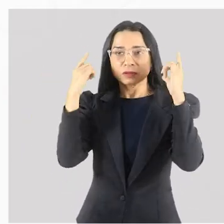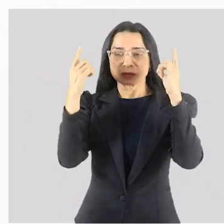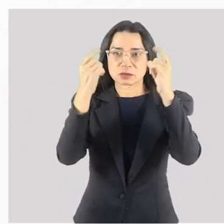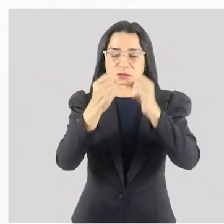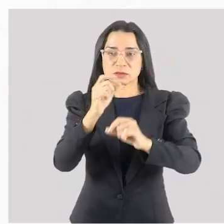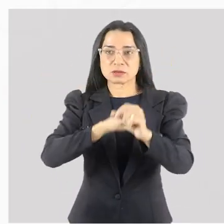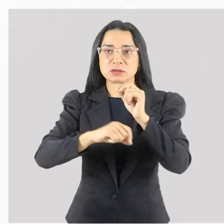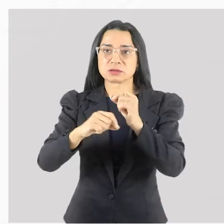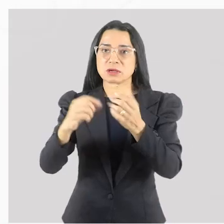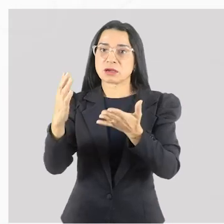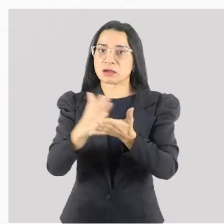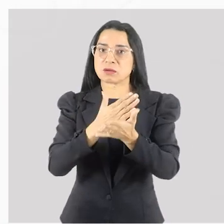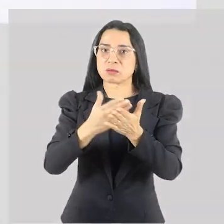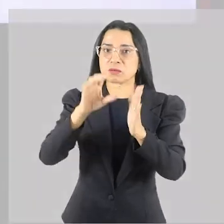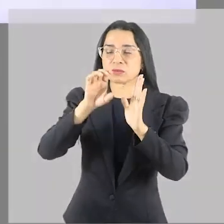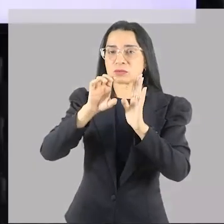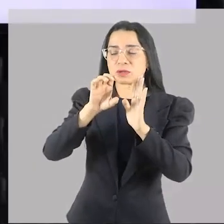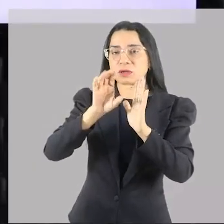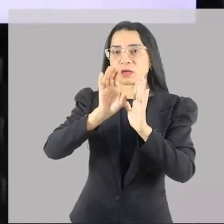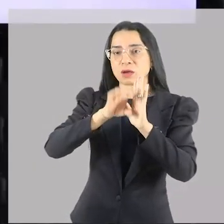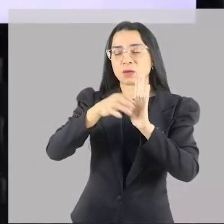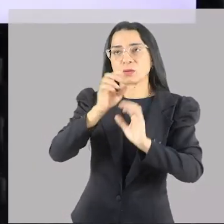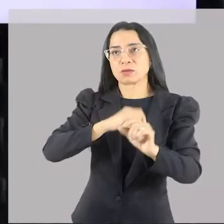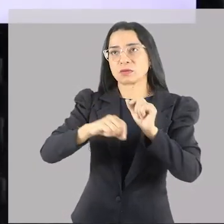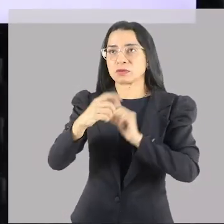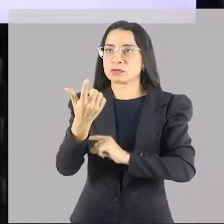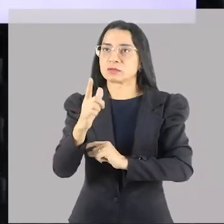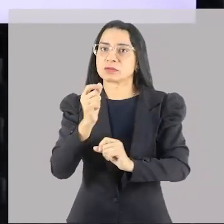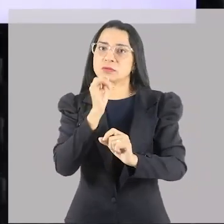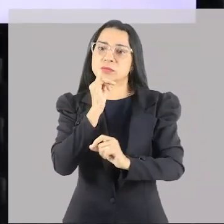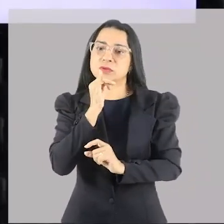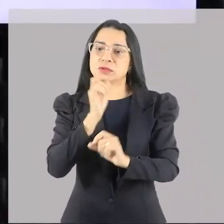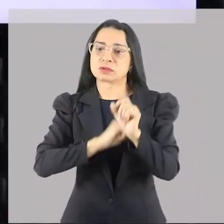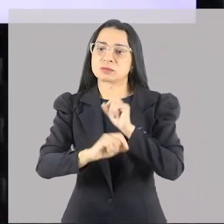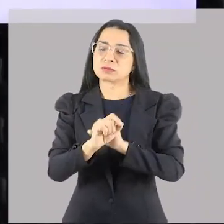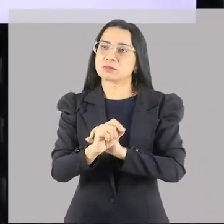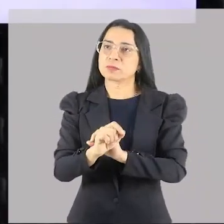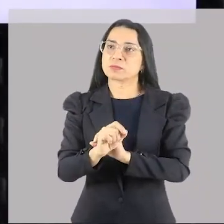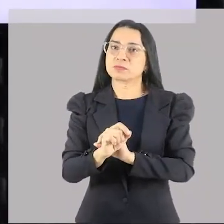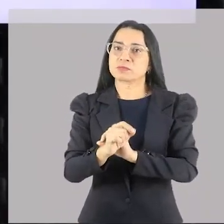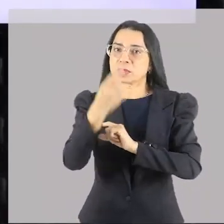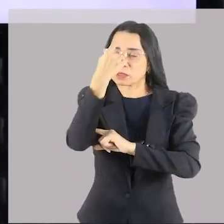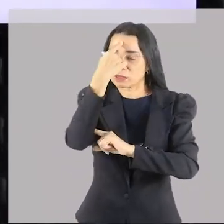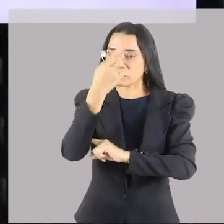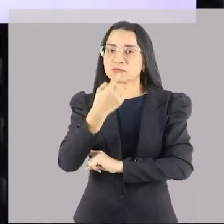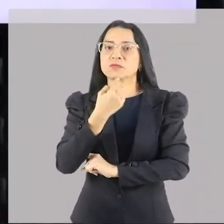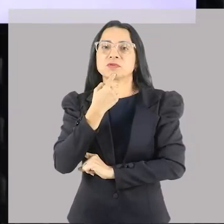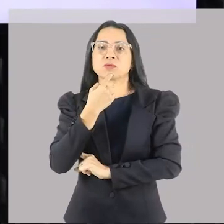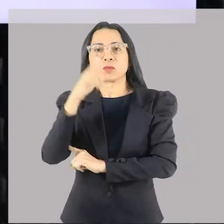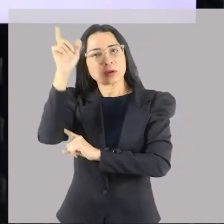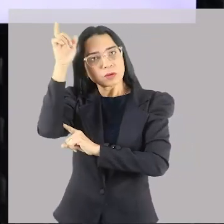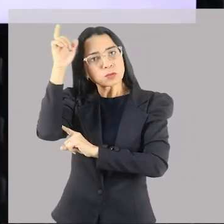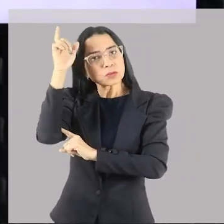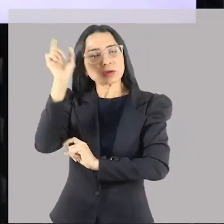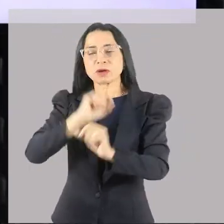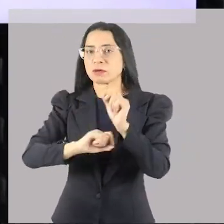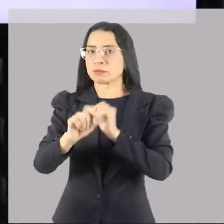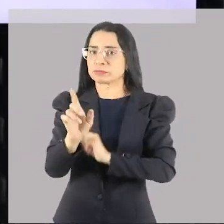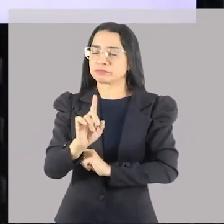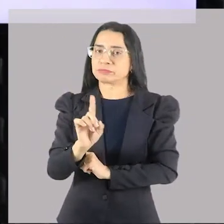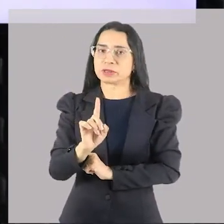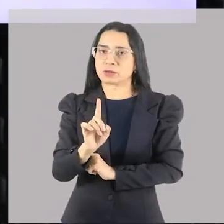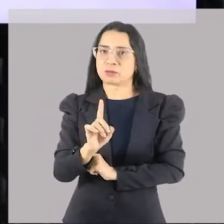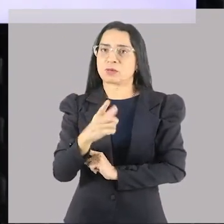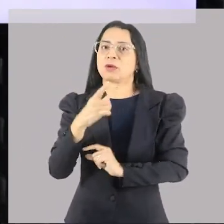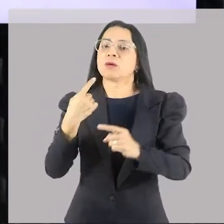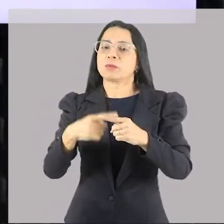conceitos. A gente não existe, eu sempre digo para meus alunos, não existe a figura do diabo, do demônio encarnado na Grécia, porque ele